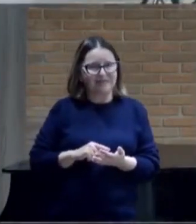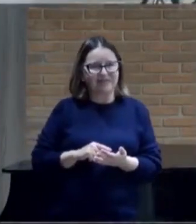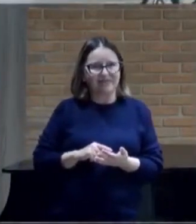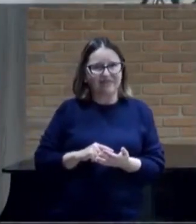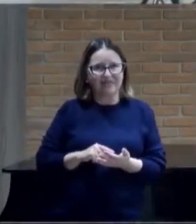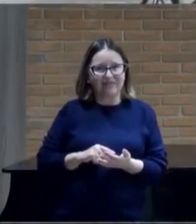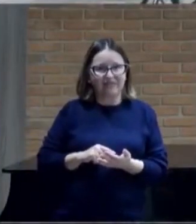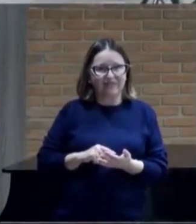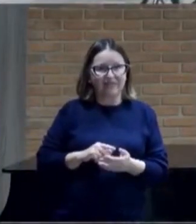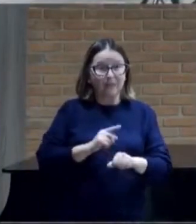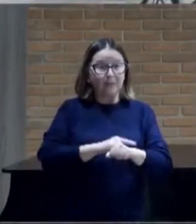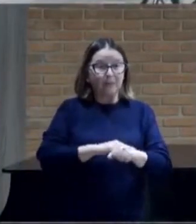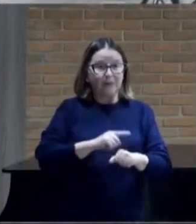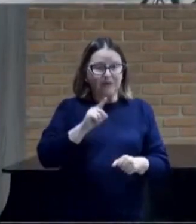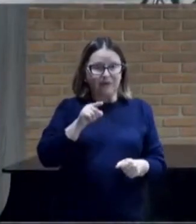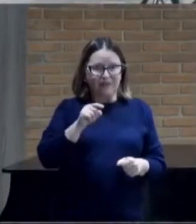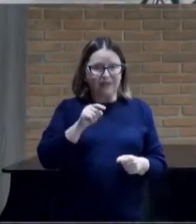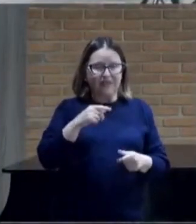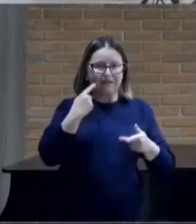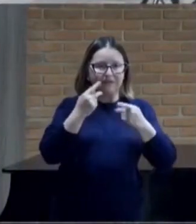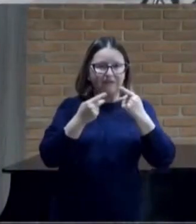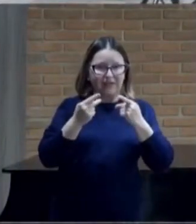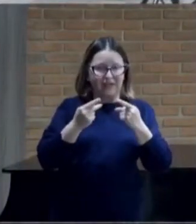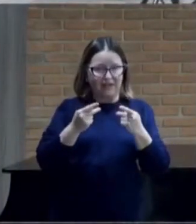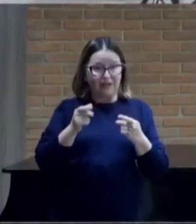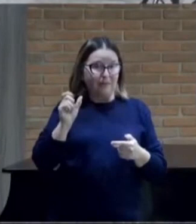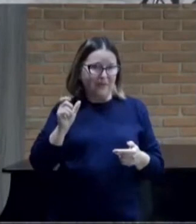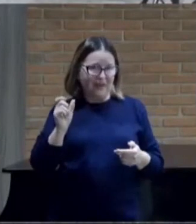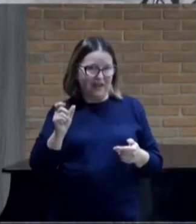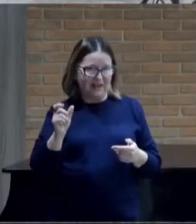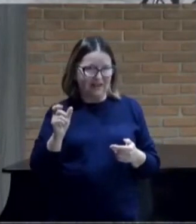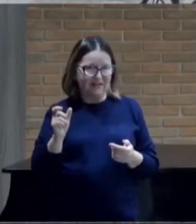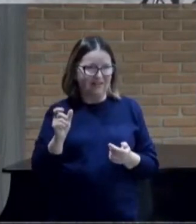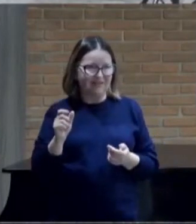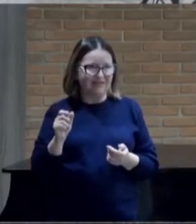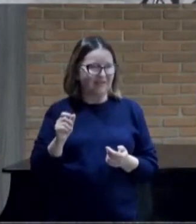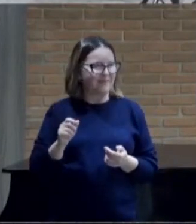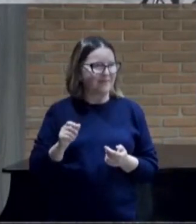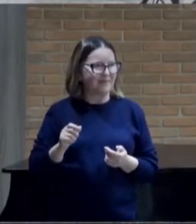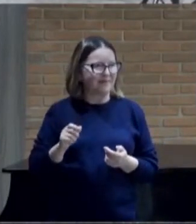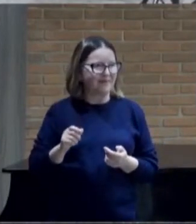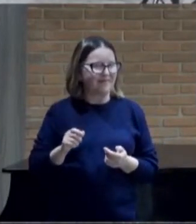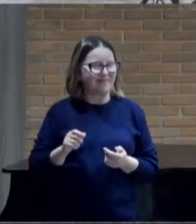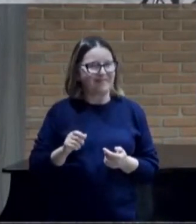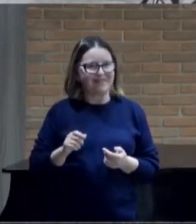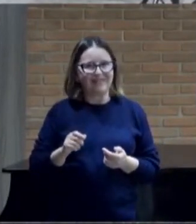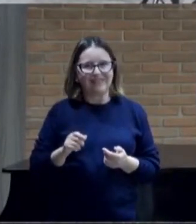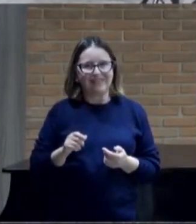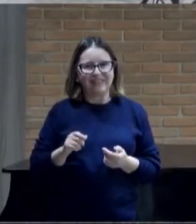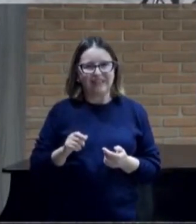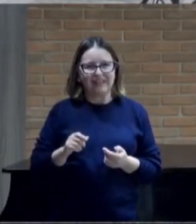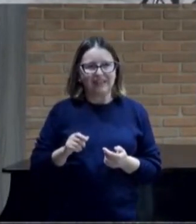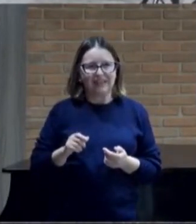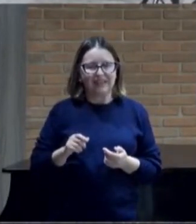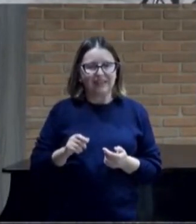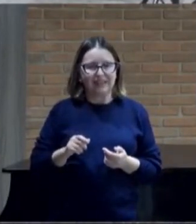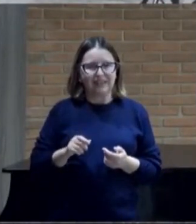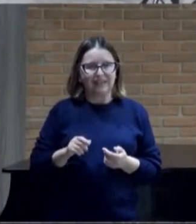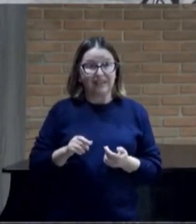quando você diz um termo que coincide com o ser isso se chama verdade